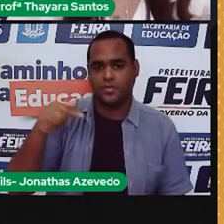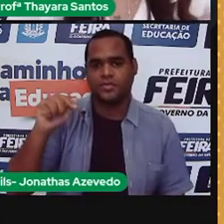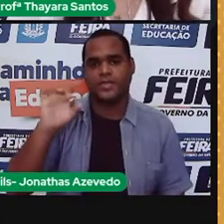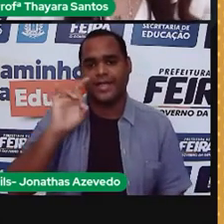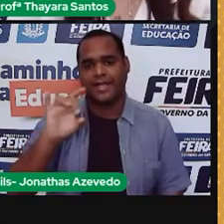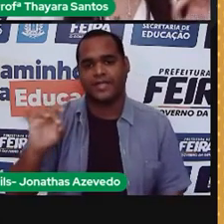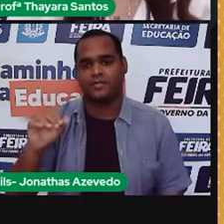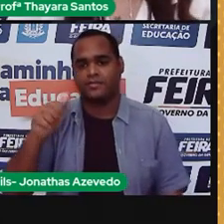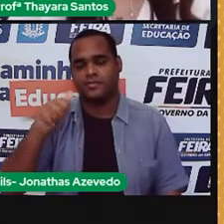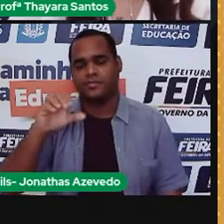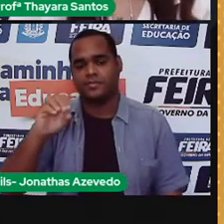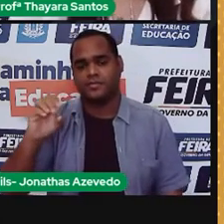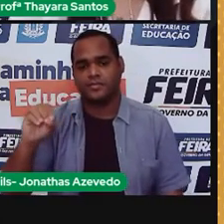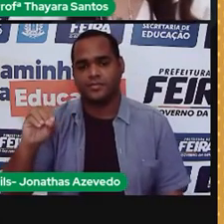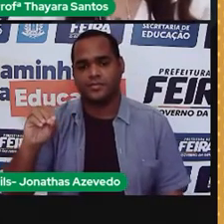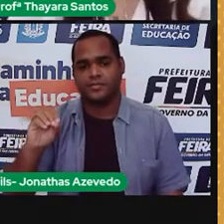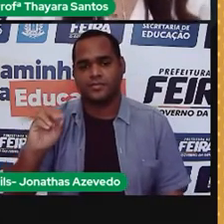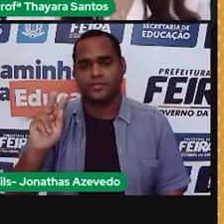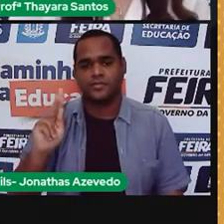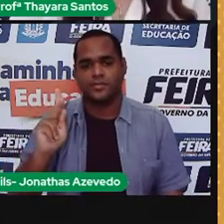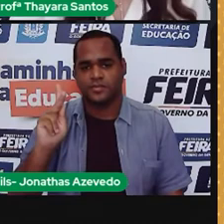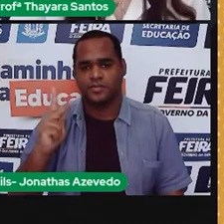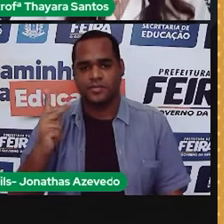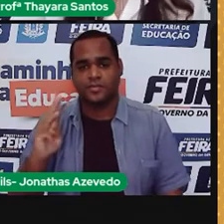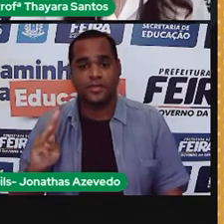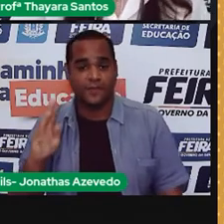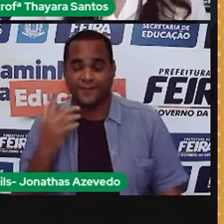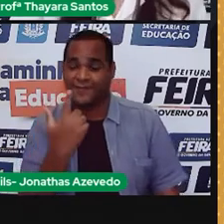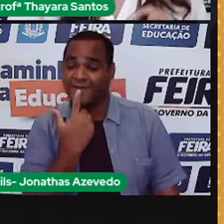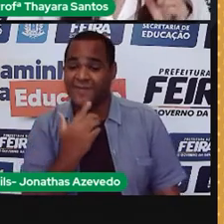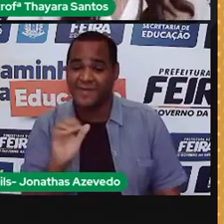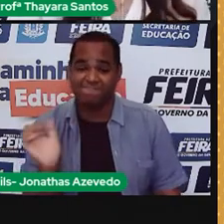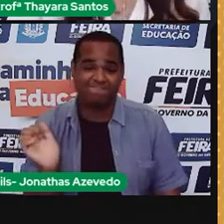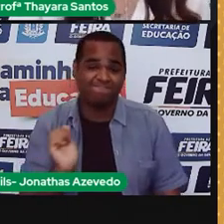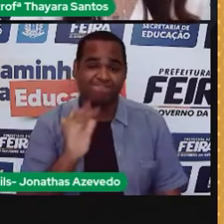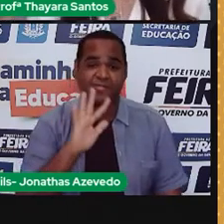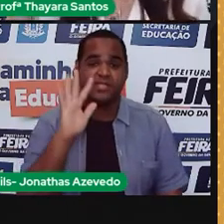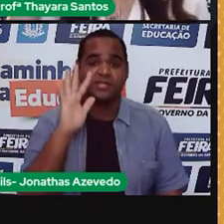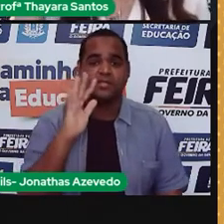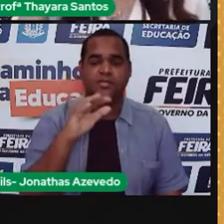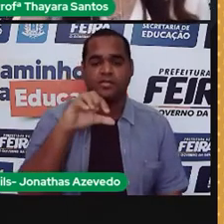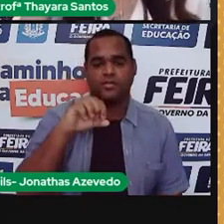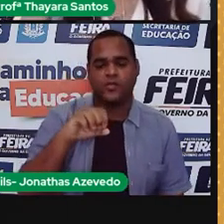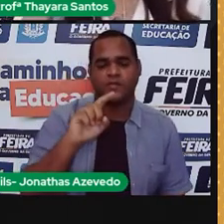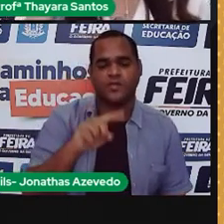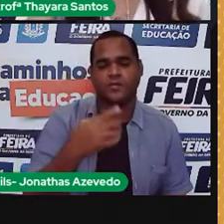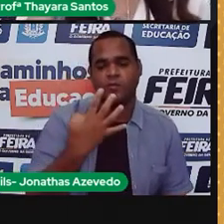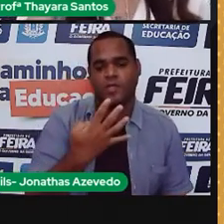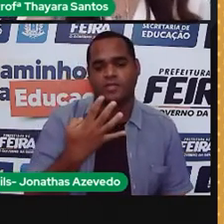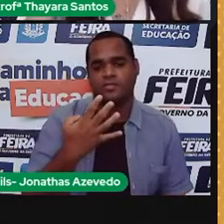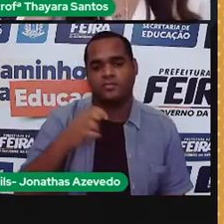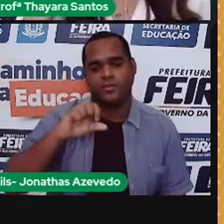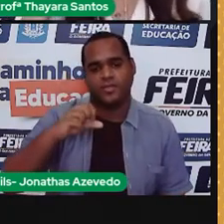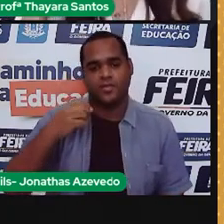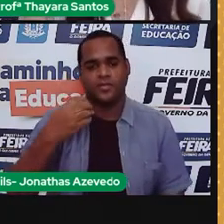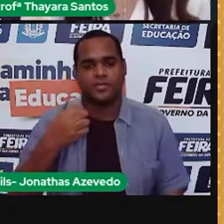para cada 100 quilowatts. E se a bandeira estiver vermelha, 2, a gente tem um adicional de 9